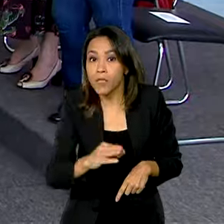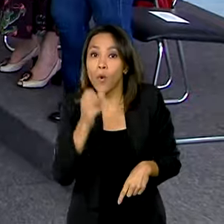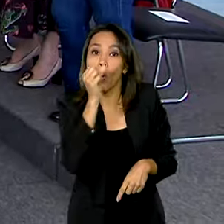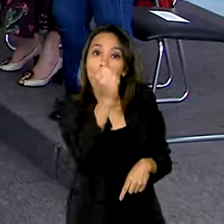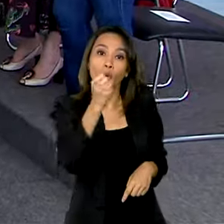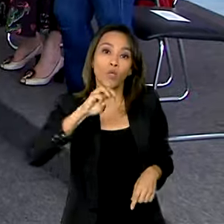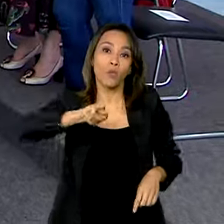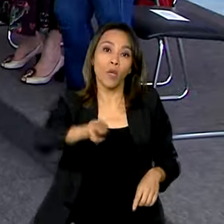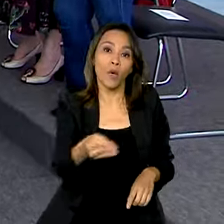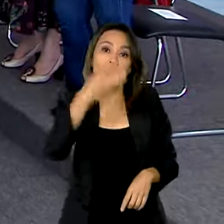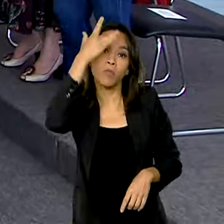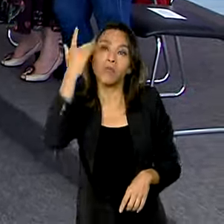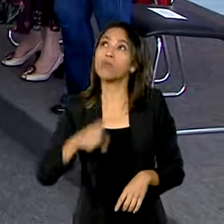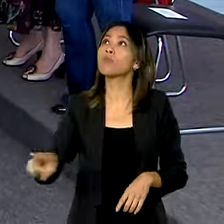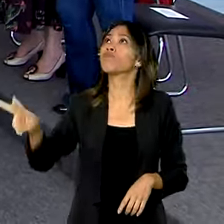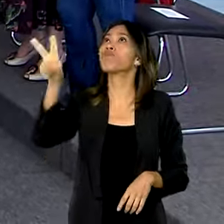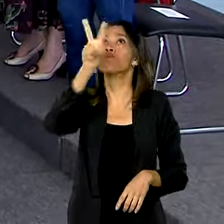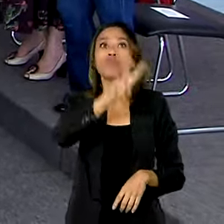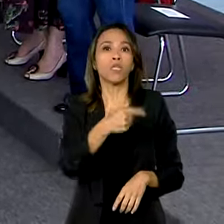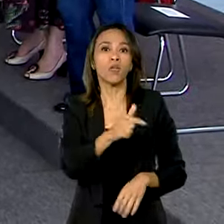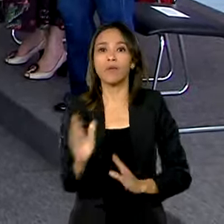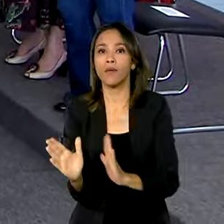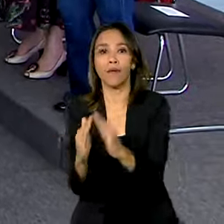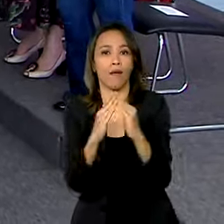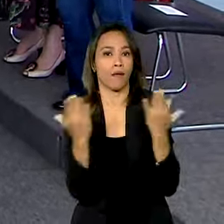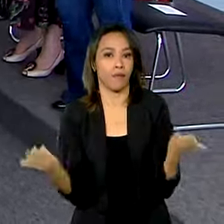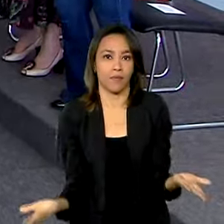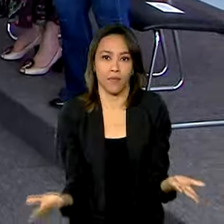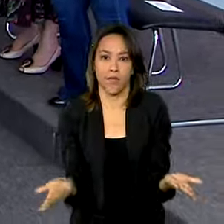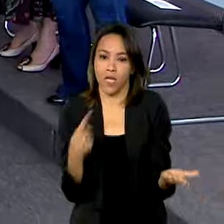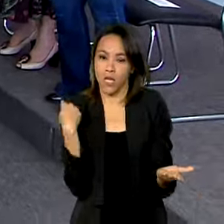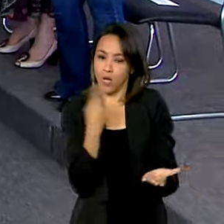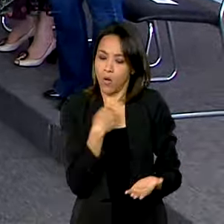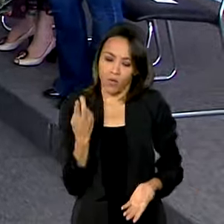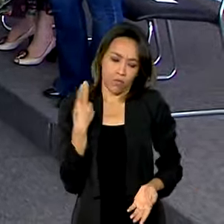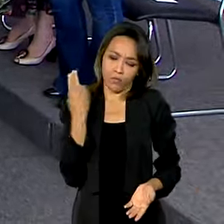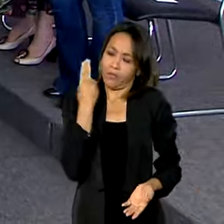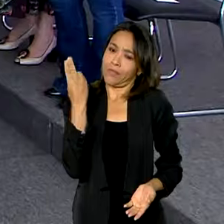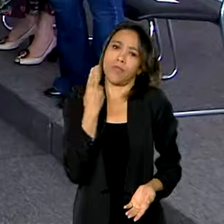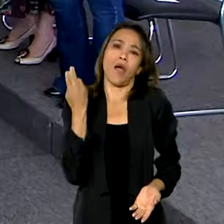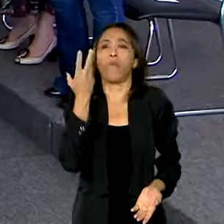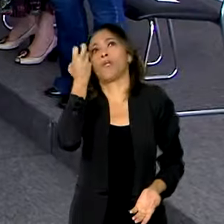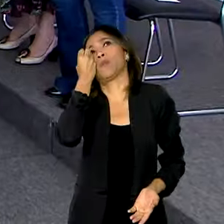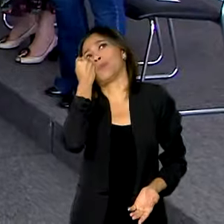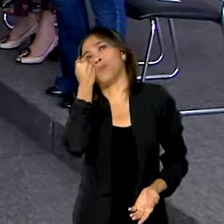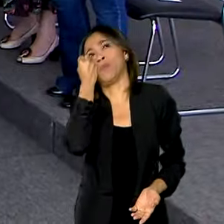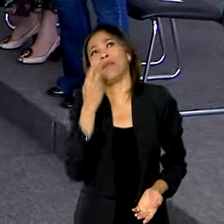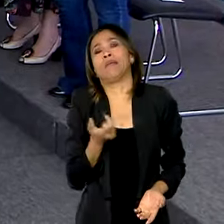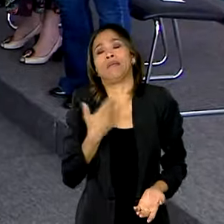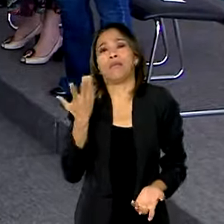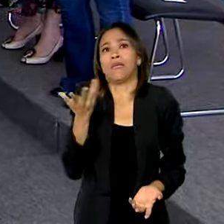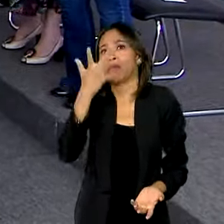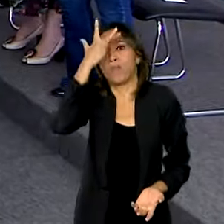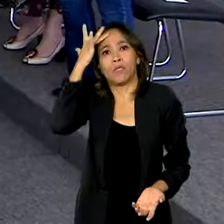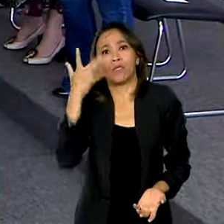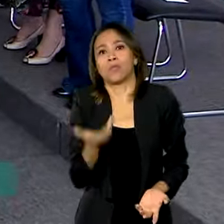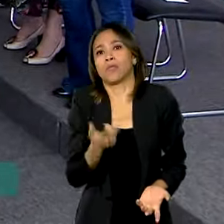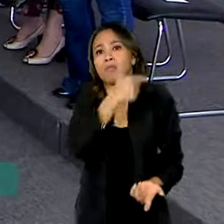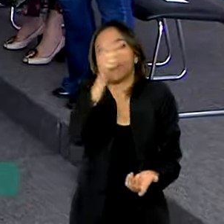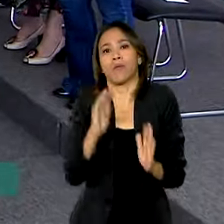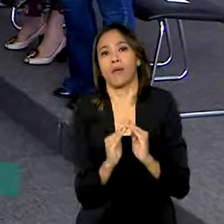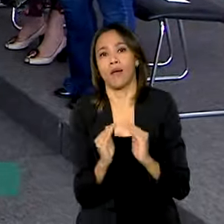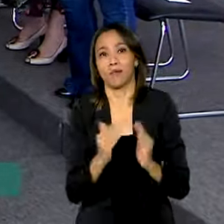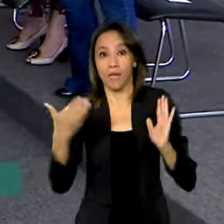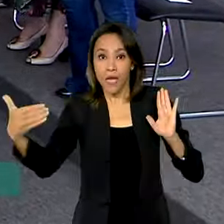pessoas que não têm um teto para morar. E nós não podemos mais dormir com esse barulho. O Minha Casa Minha Vida Entidades